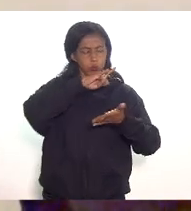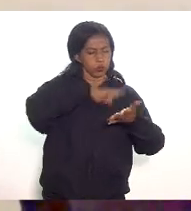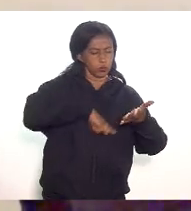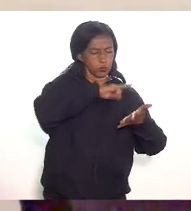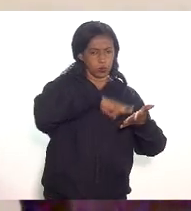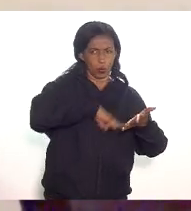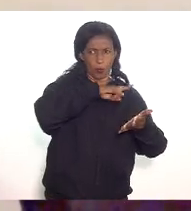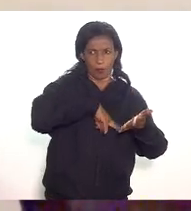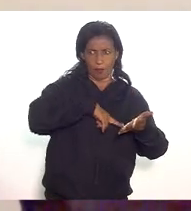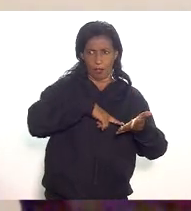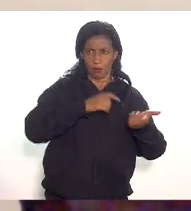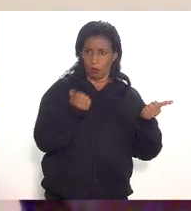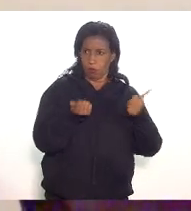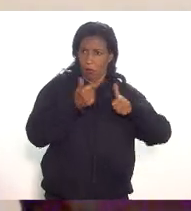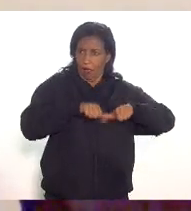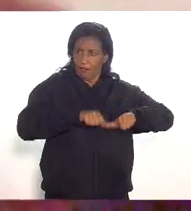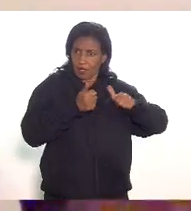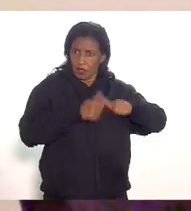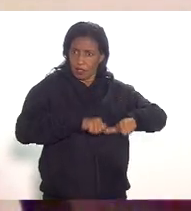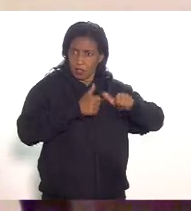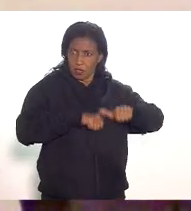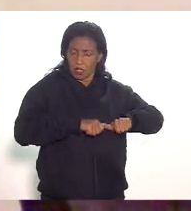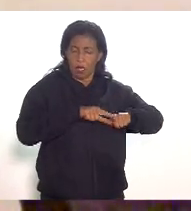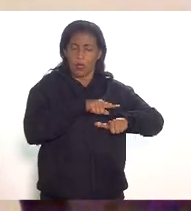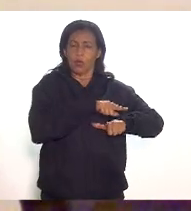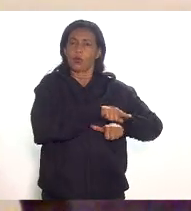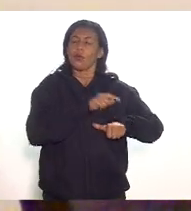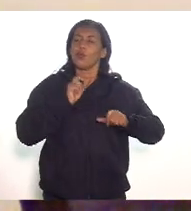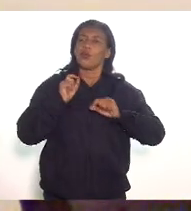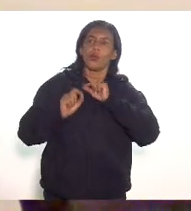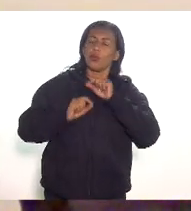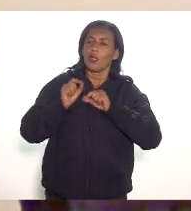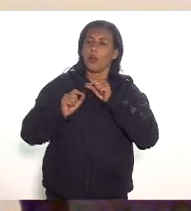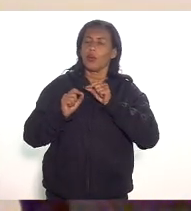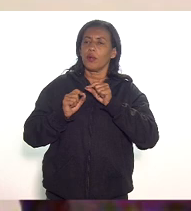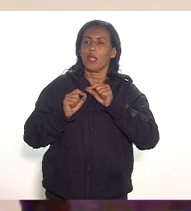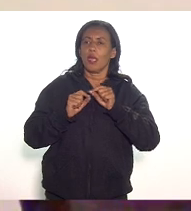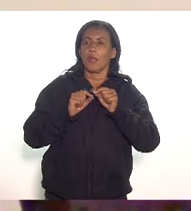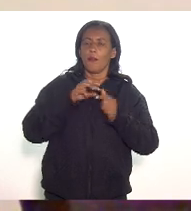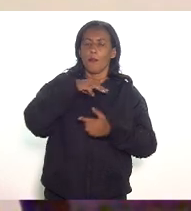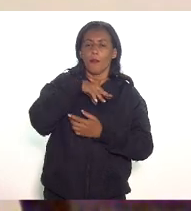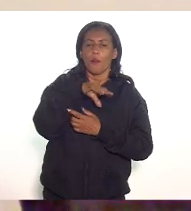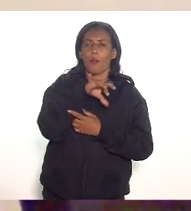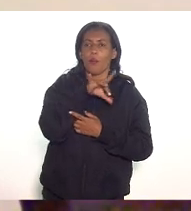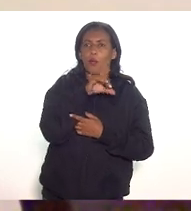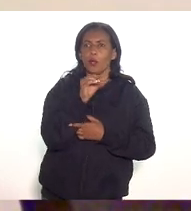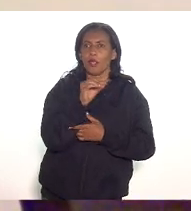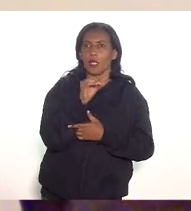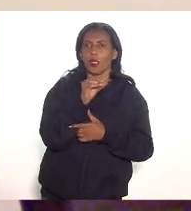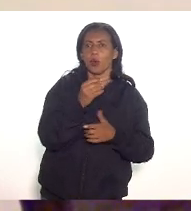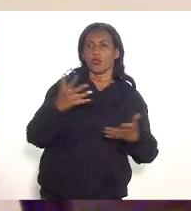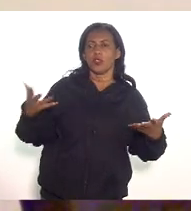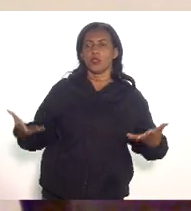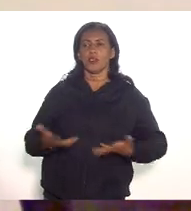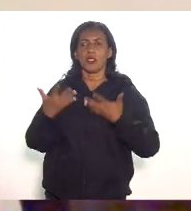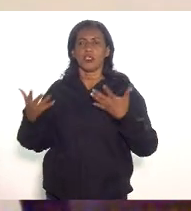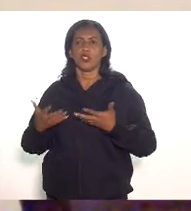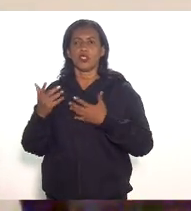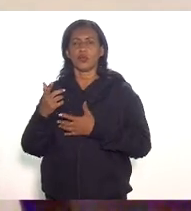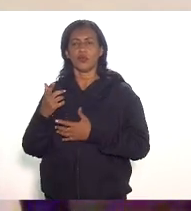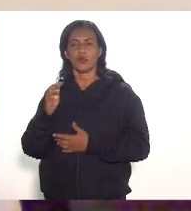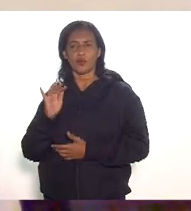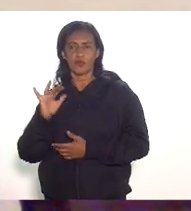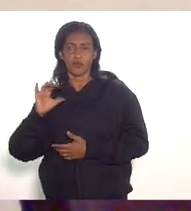ex-ante tem avaliação ex-ante que é justamente para fornecer esse modelo racional de concessão de incentivos e tem